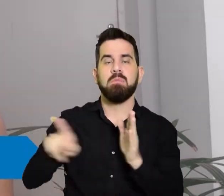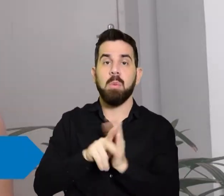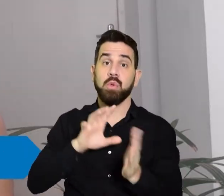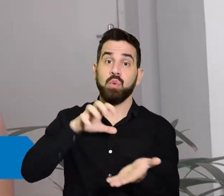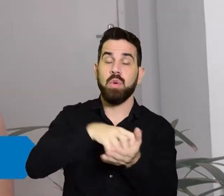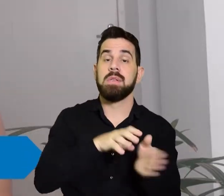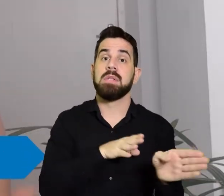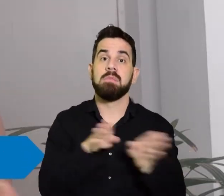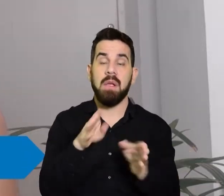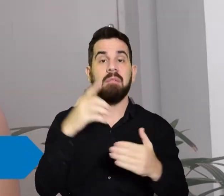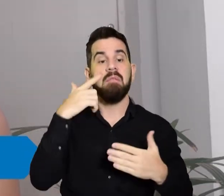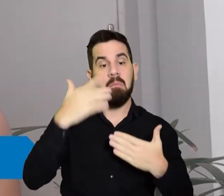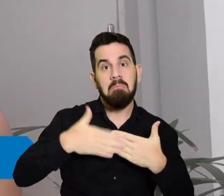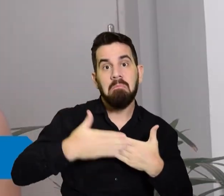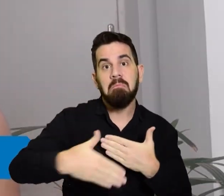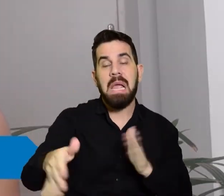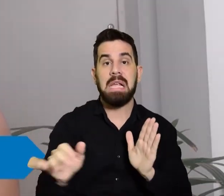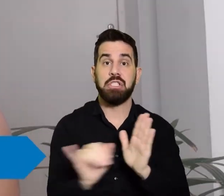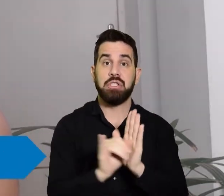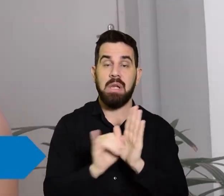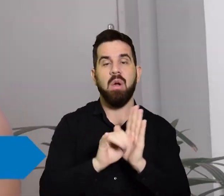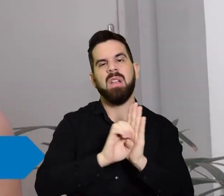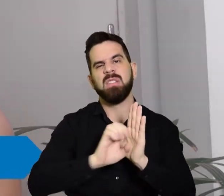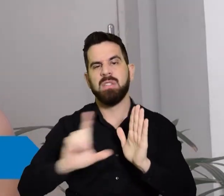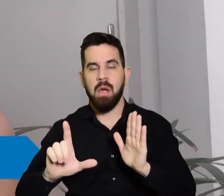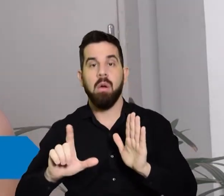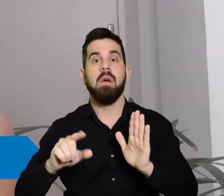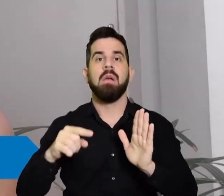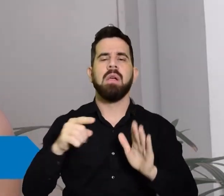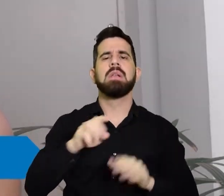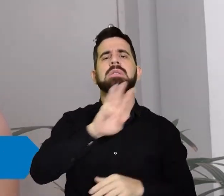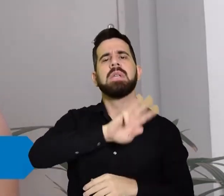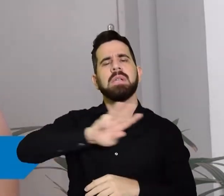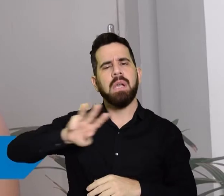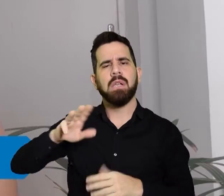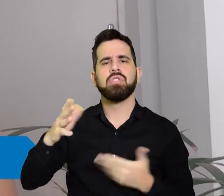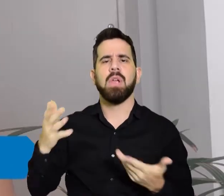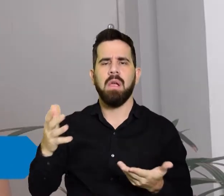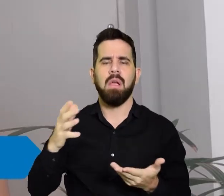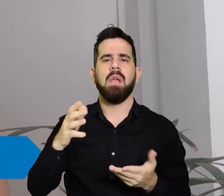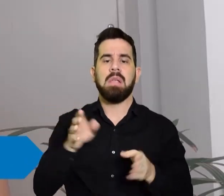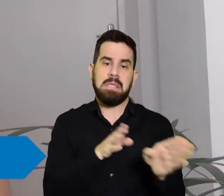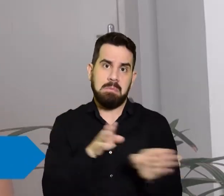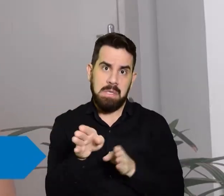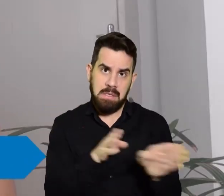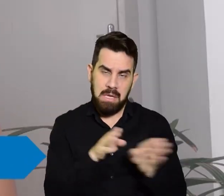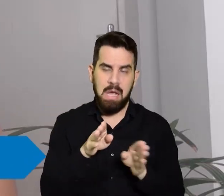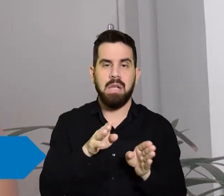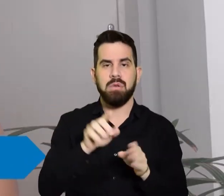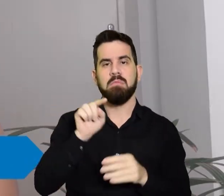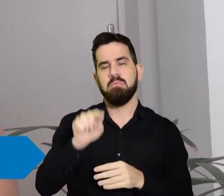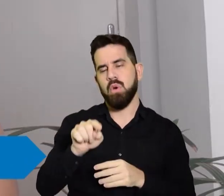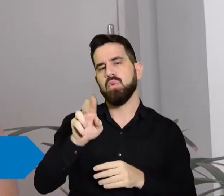da UFG para saber quando os próximos editais serão divulgados. O site é acessibilidade.ufg.br.